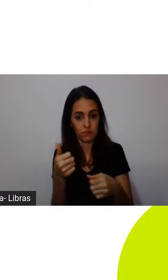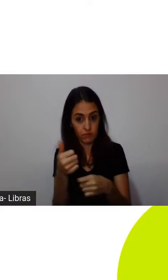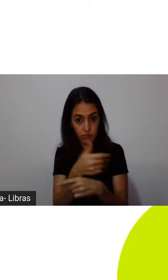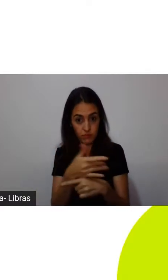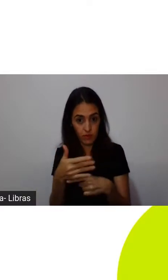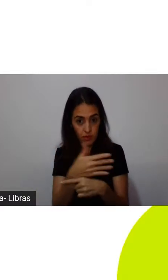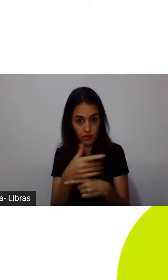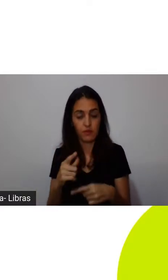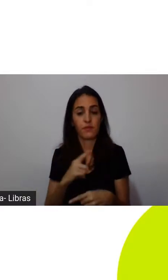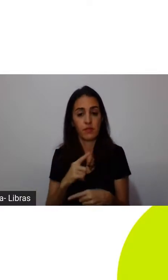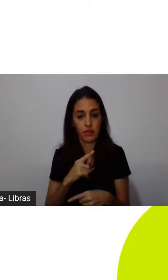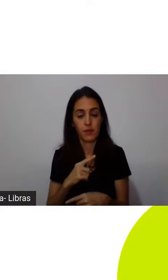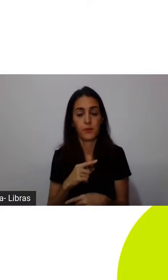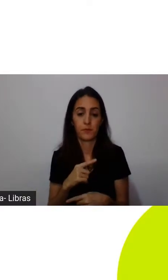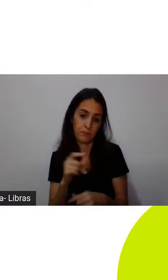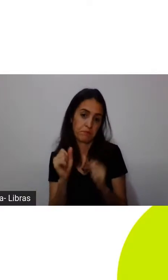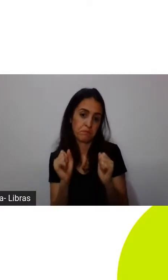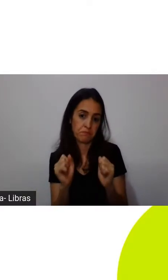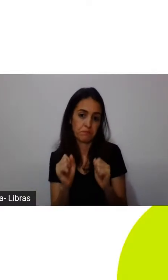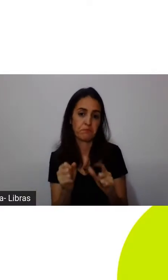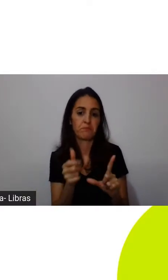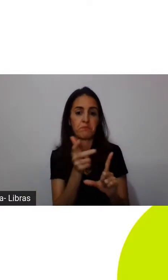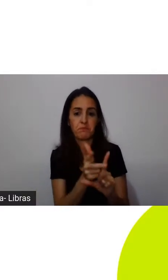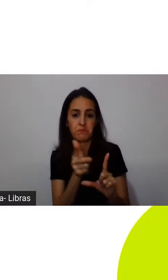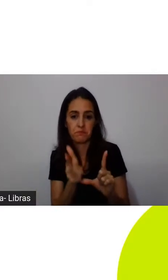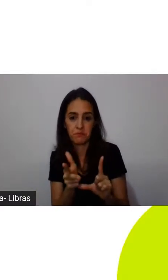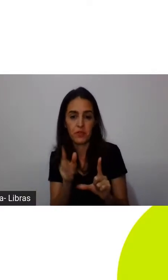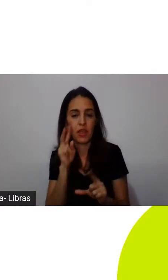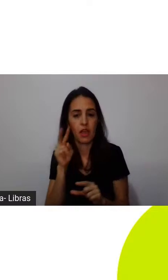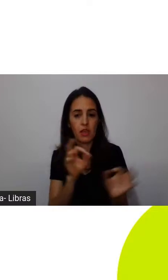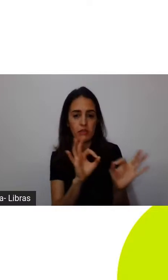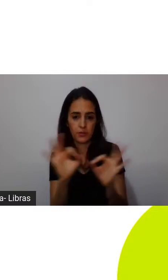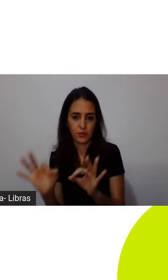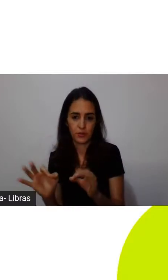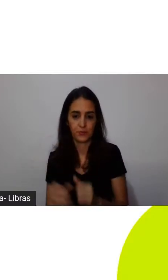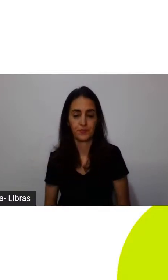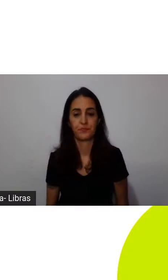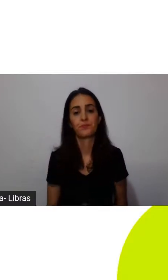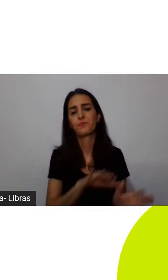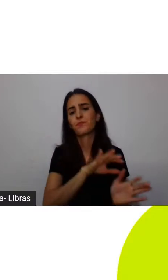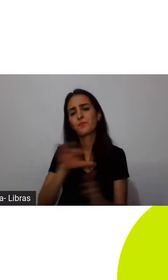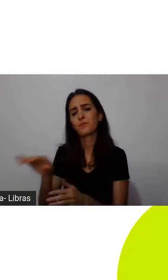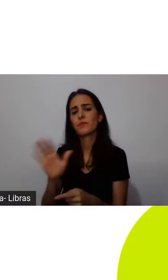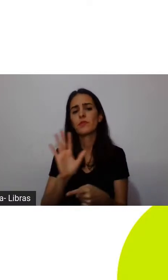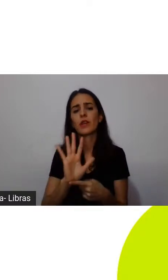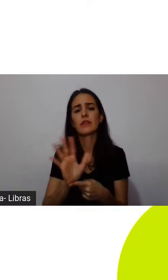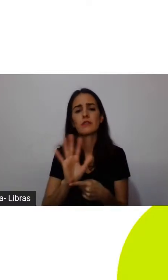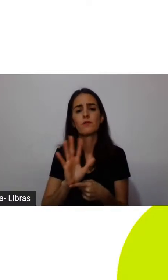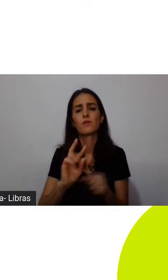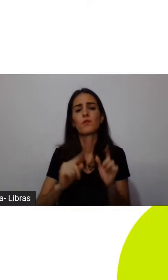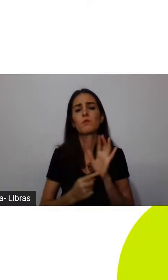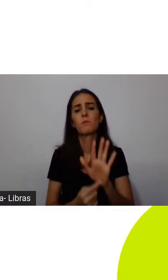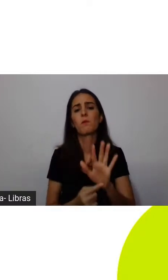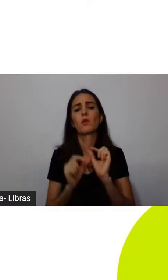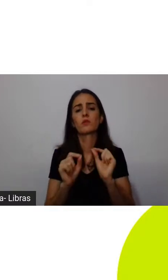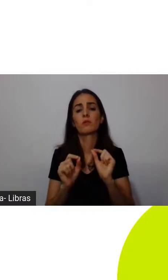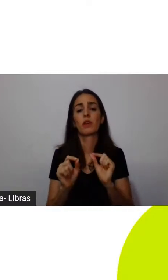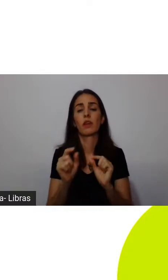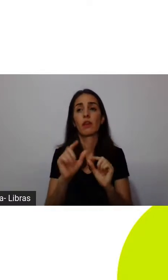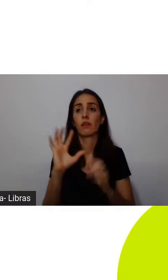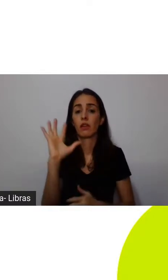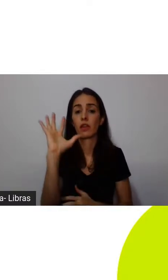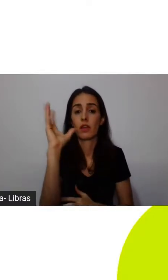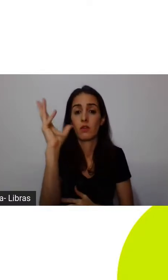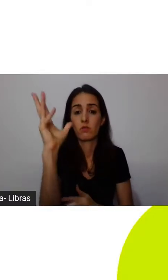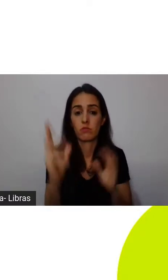Bom, o filme, na minha opinião, levanta uma grande questão. Nossos recursos estão acabando. A gente tem que fazer alguma coisa.